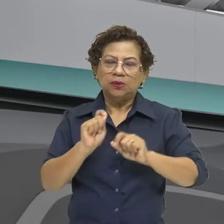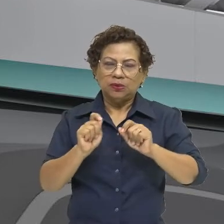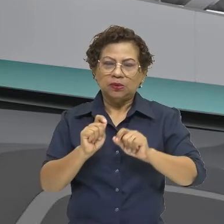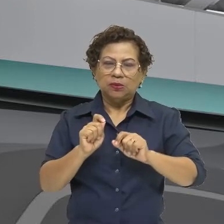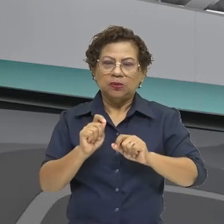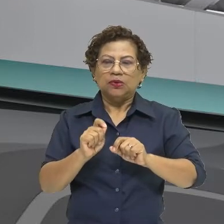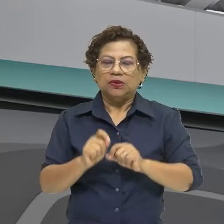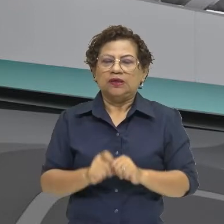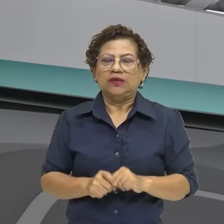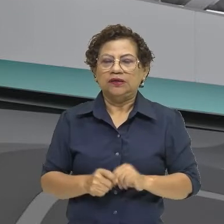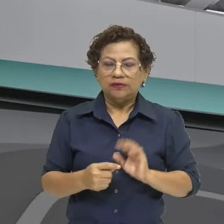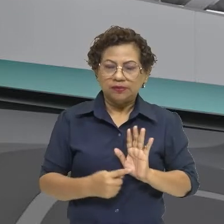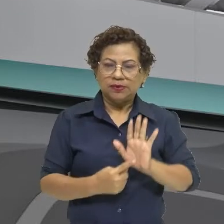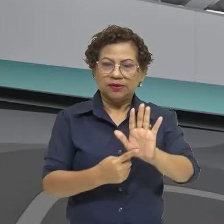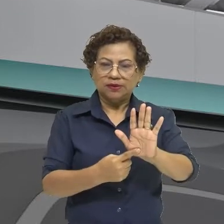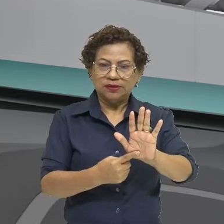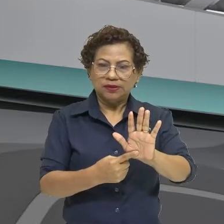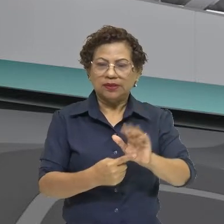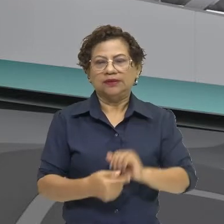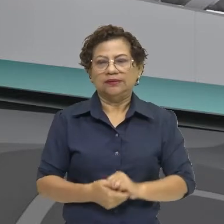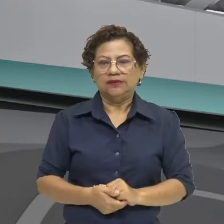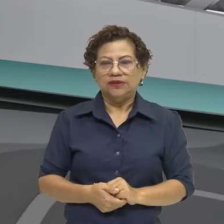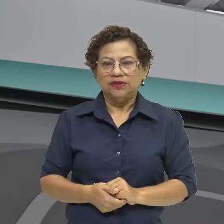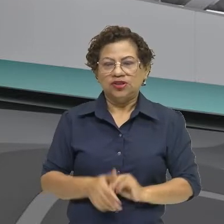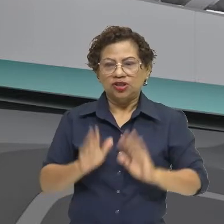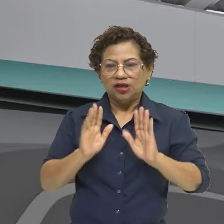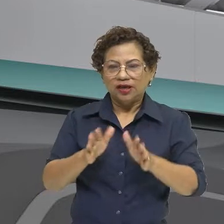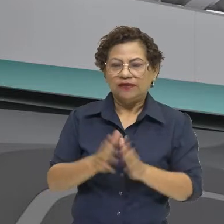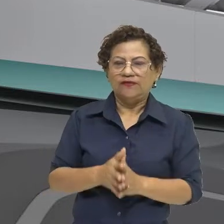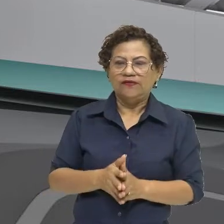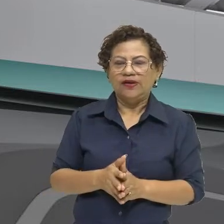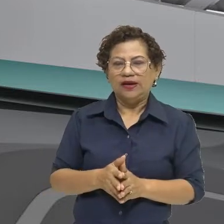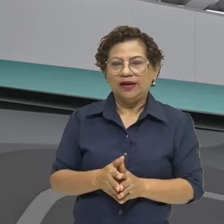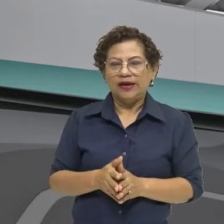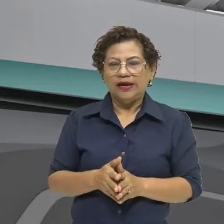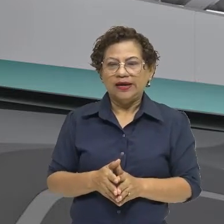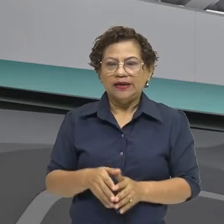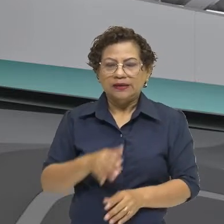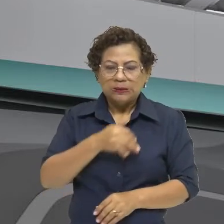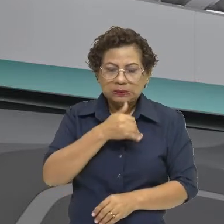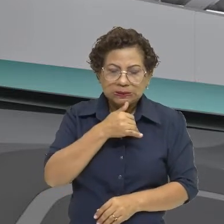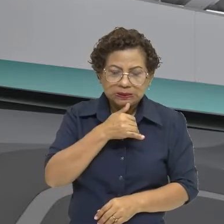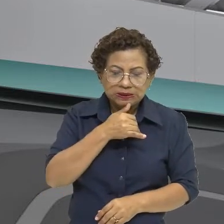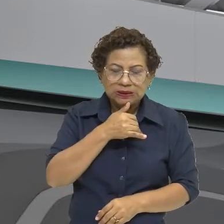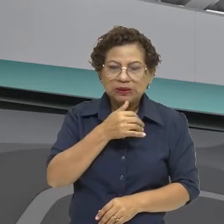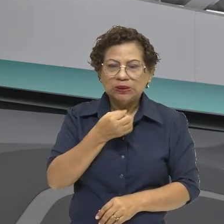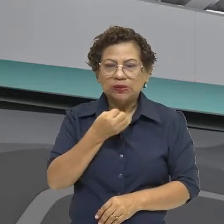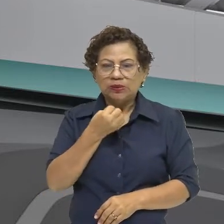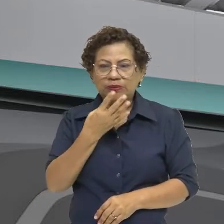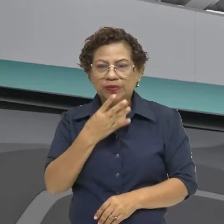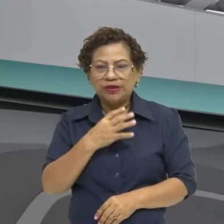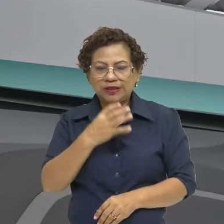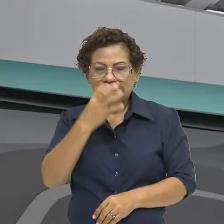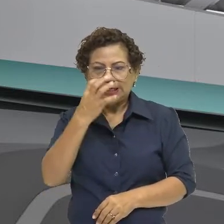antagônicas, o bem, o mal, a raiva, a alegria, o medo.